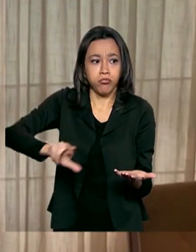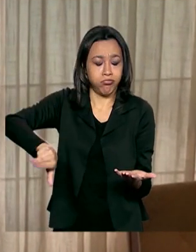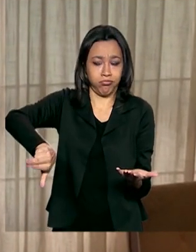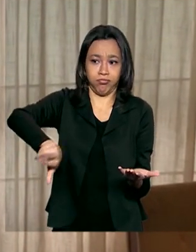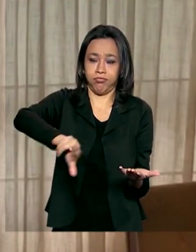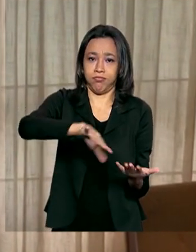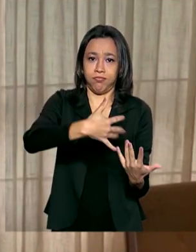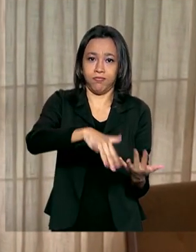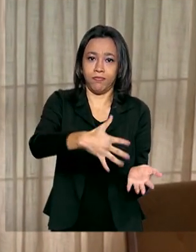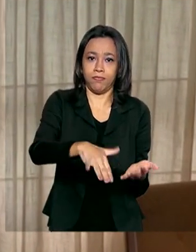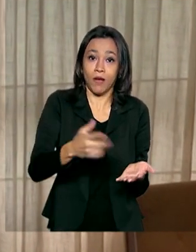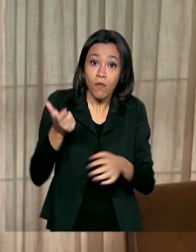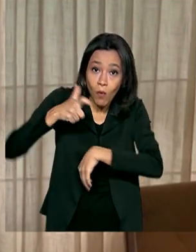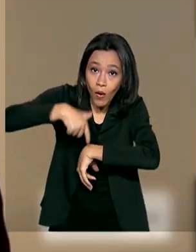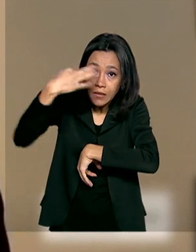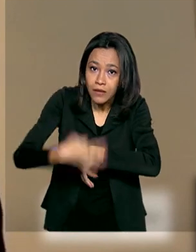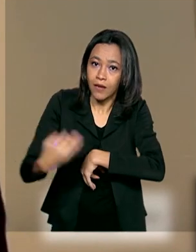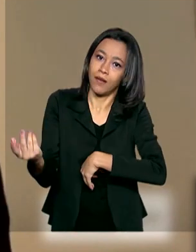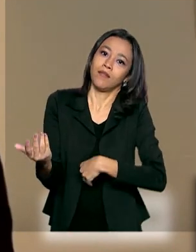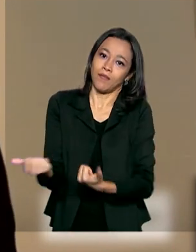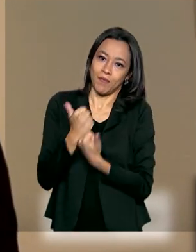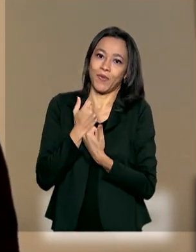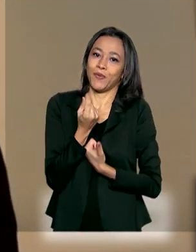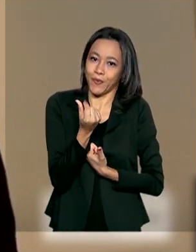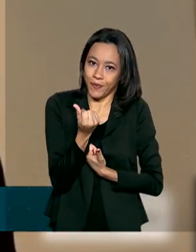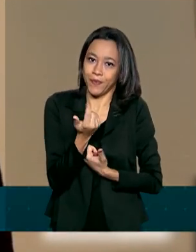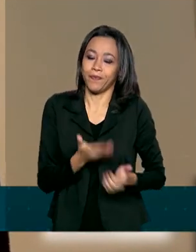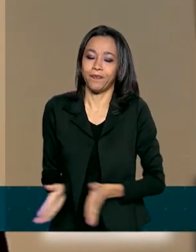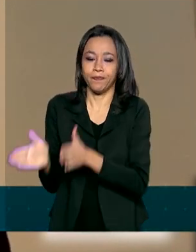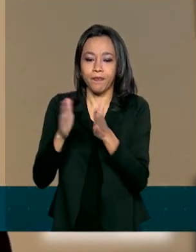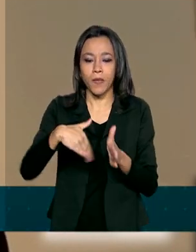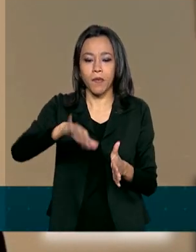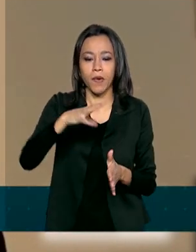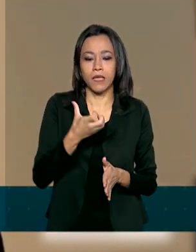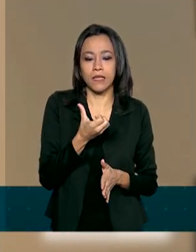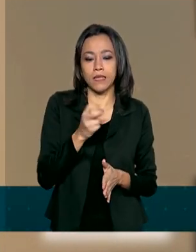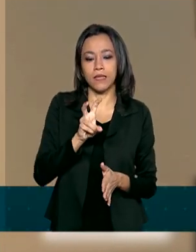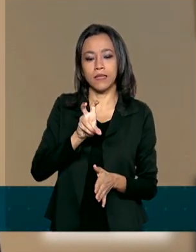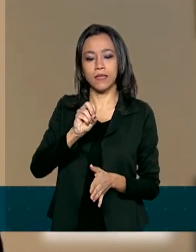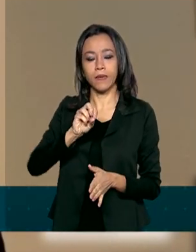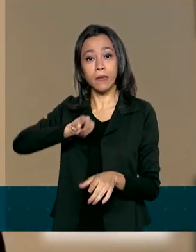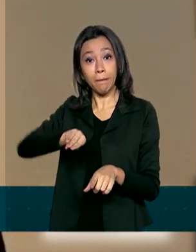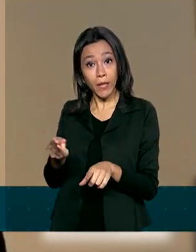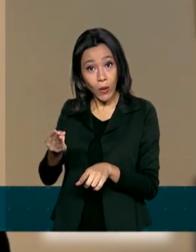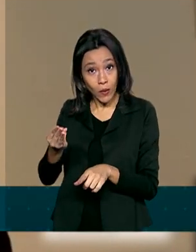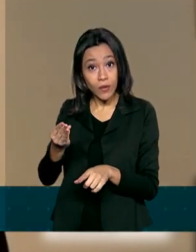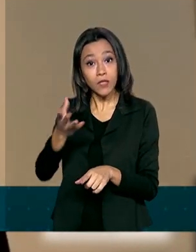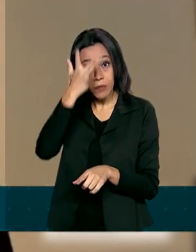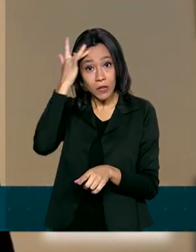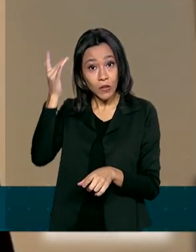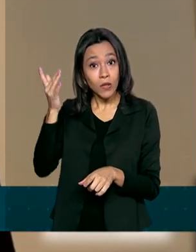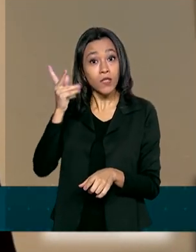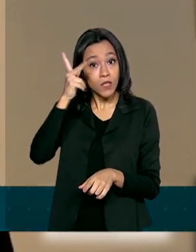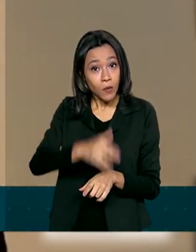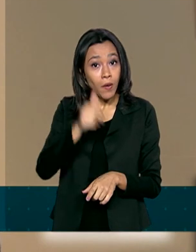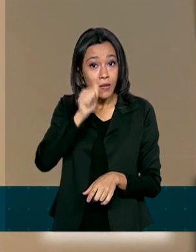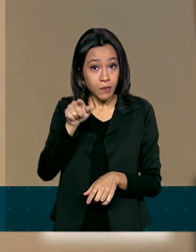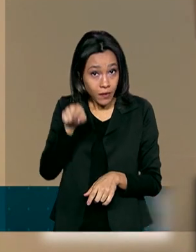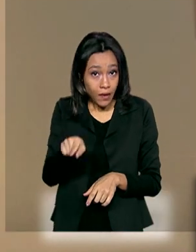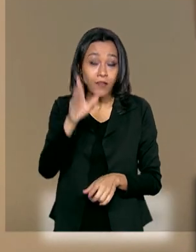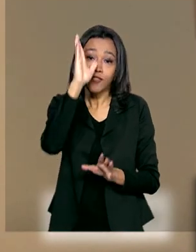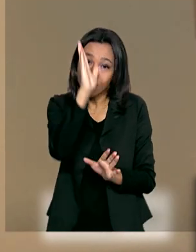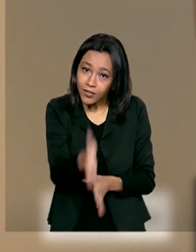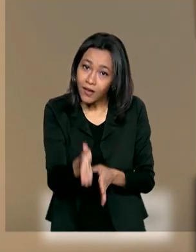Então, assim, veio sim, numa boa hora. Mais de 50 milhões de pessoas como Maria Cristina já receberam a